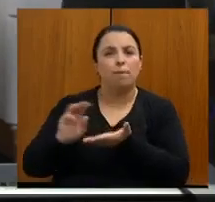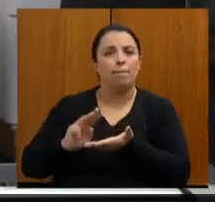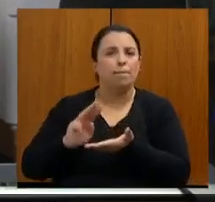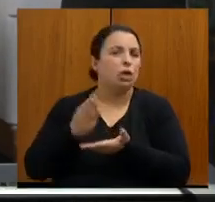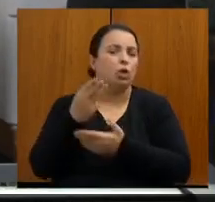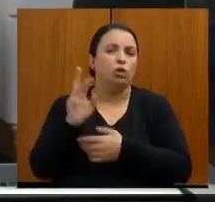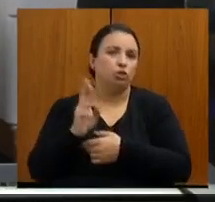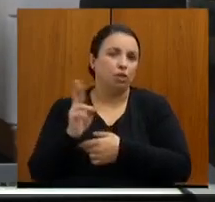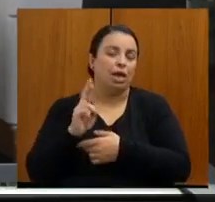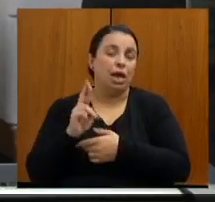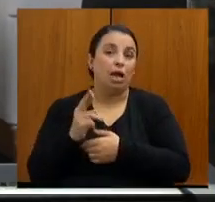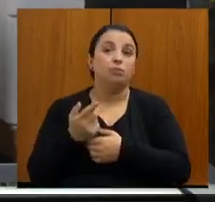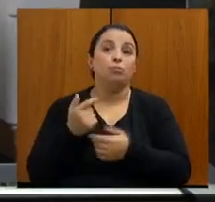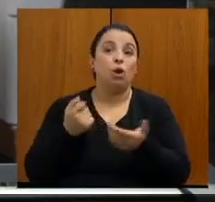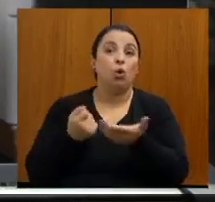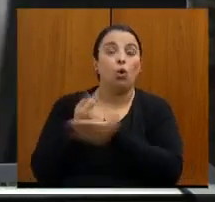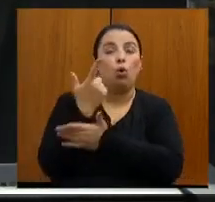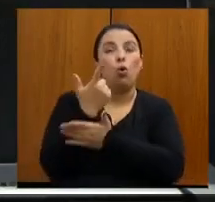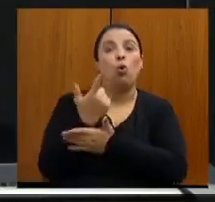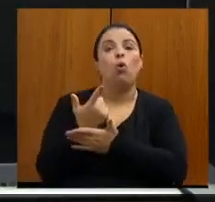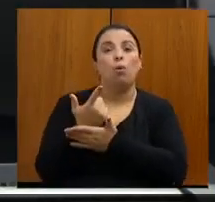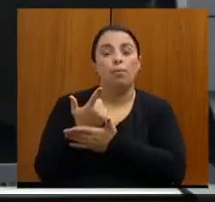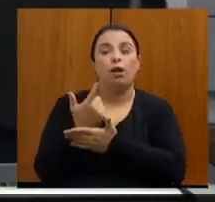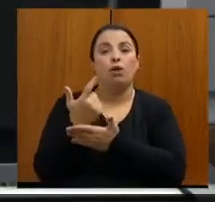-ônibus exatamente para esse transporte. Então,